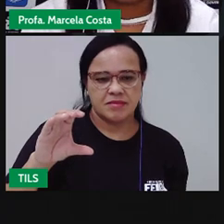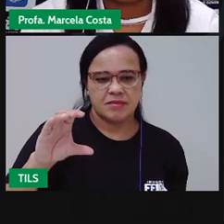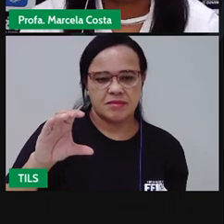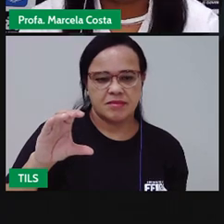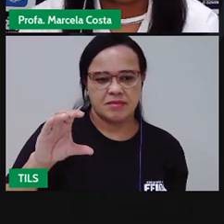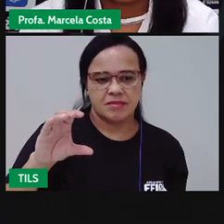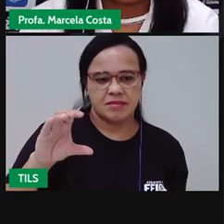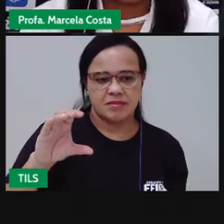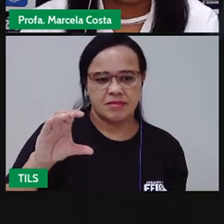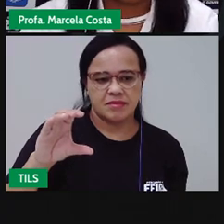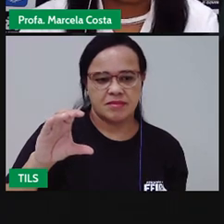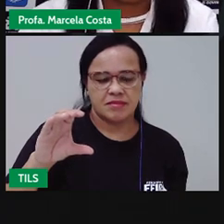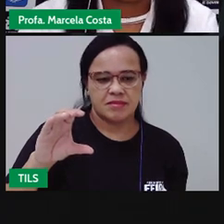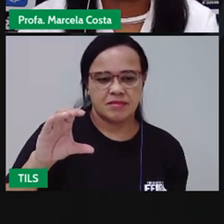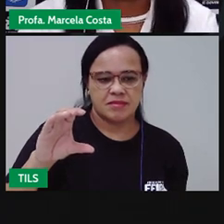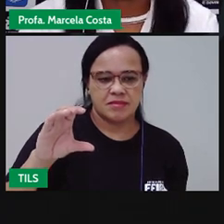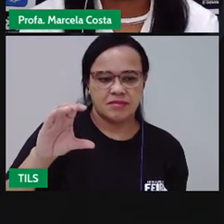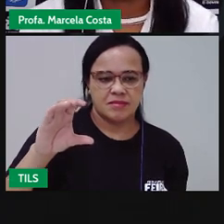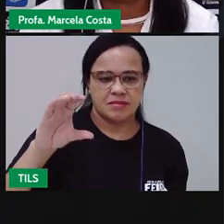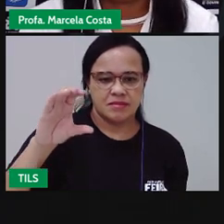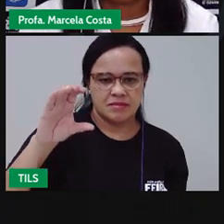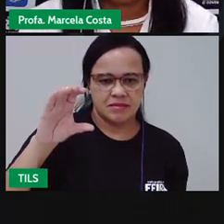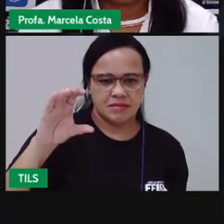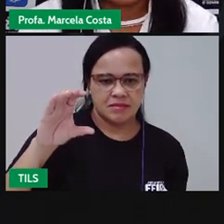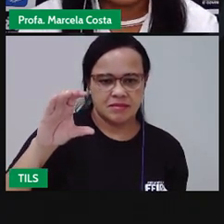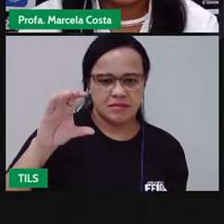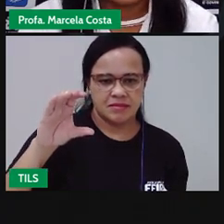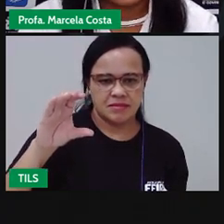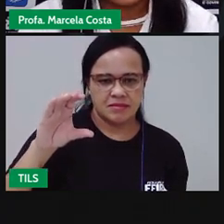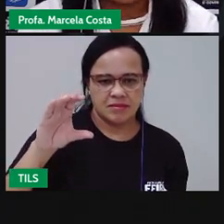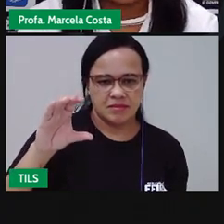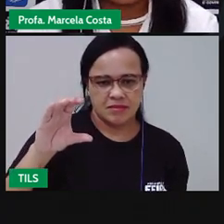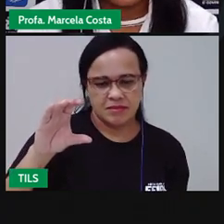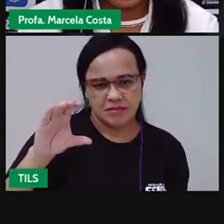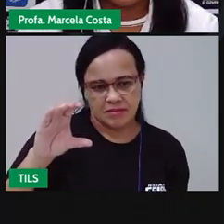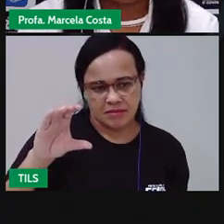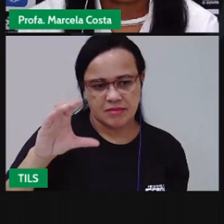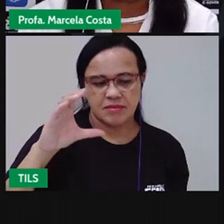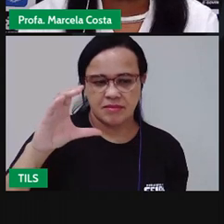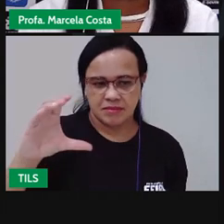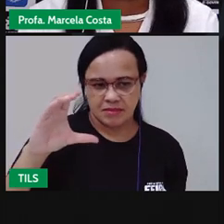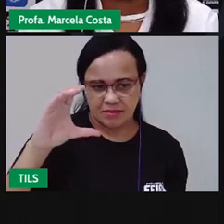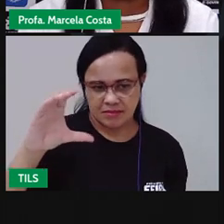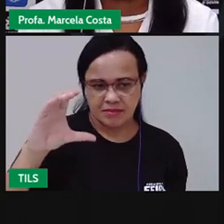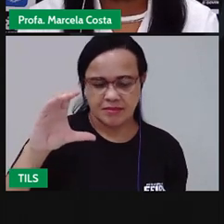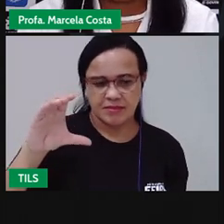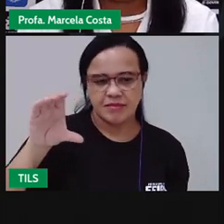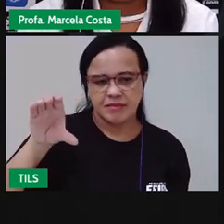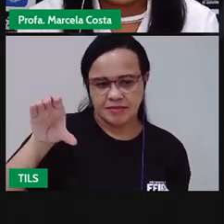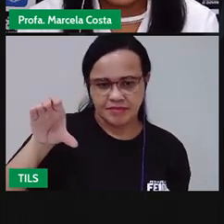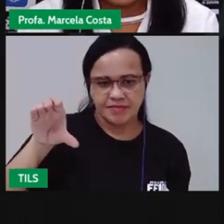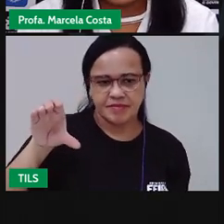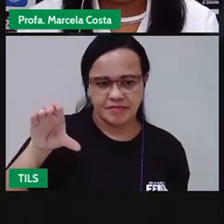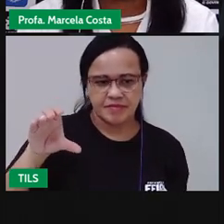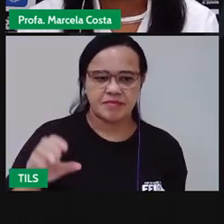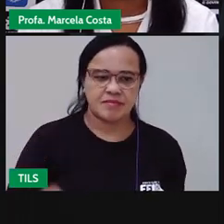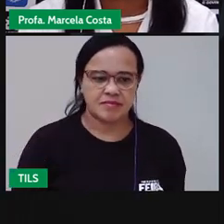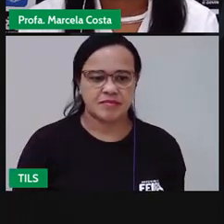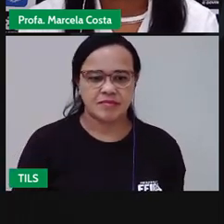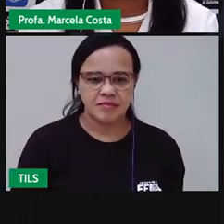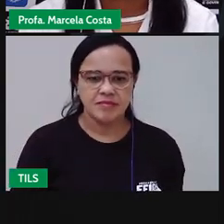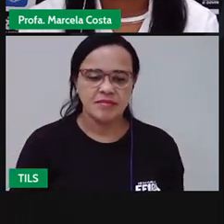Não fecha esse semicírculo. Então, agora temos aqui a letra C. Letra A.